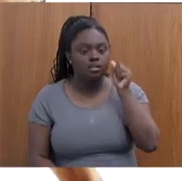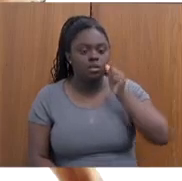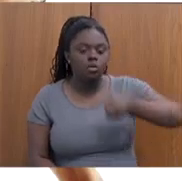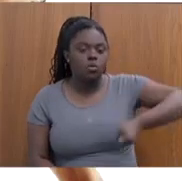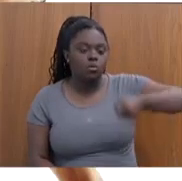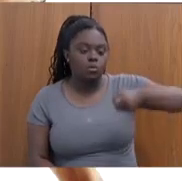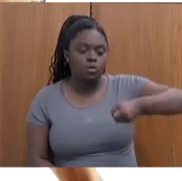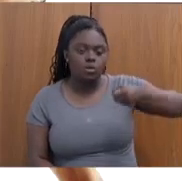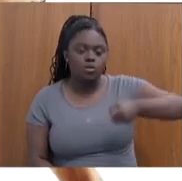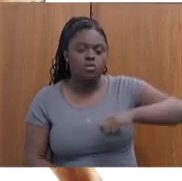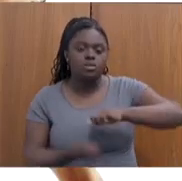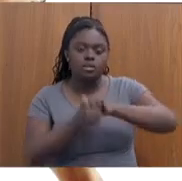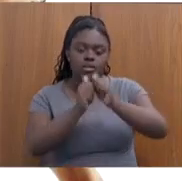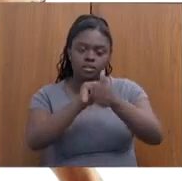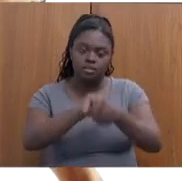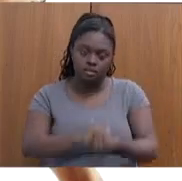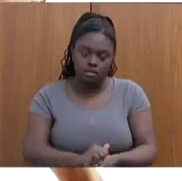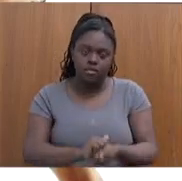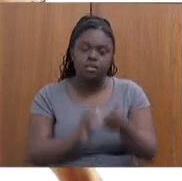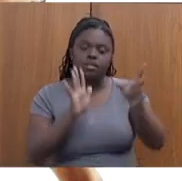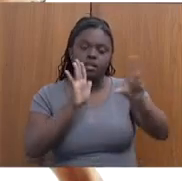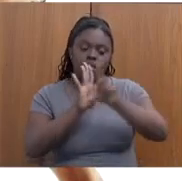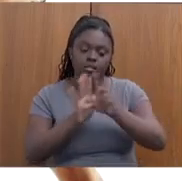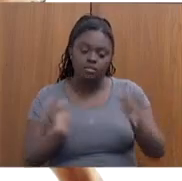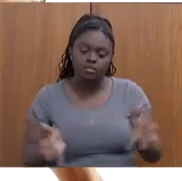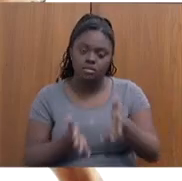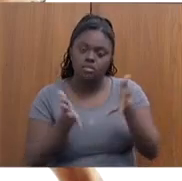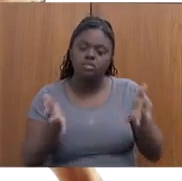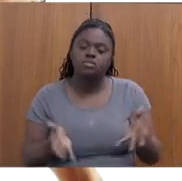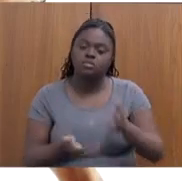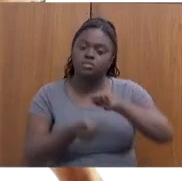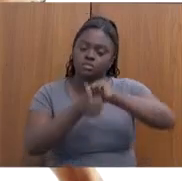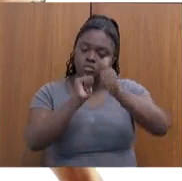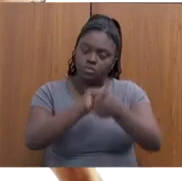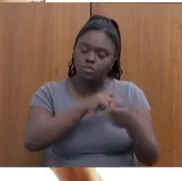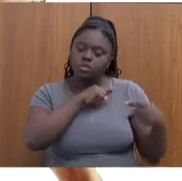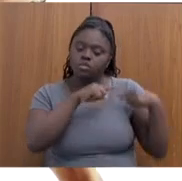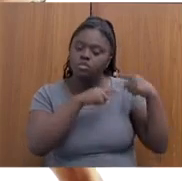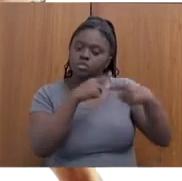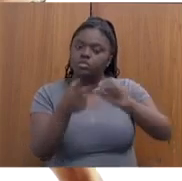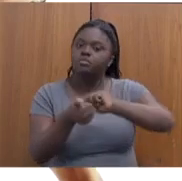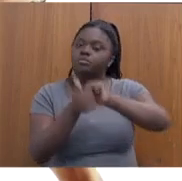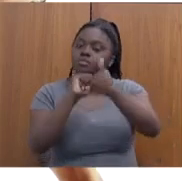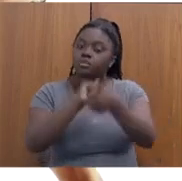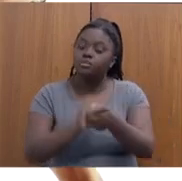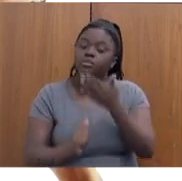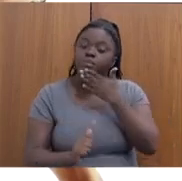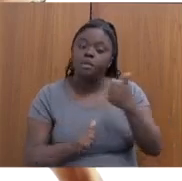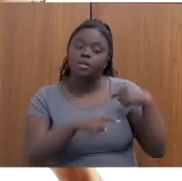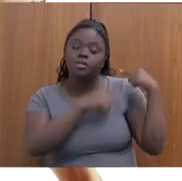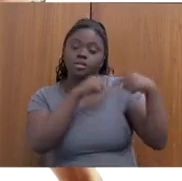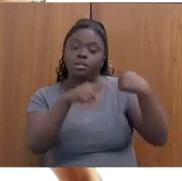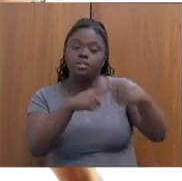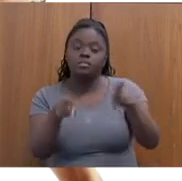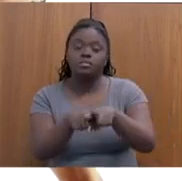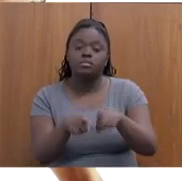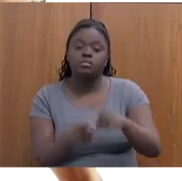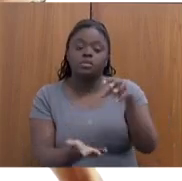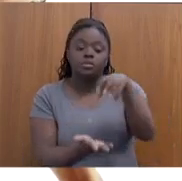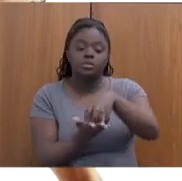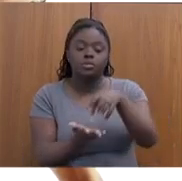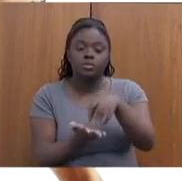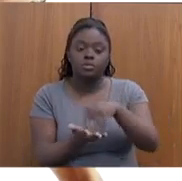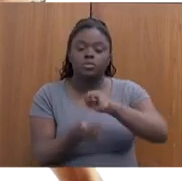atleta, no GENG, na Lei de Incentivo ao Esporte, na Geração Esporte, no Melhor Geração e no Núcleo de Fomento para Desporto.